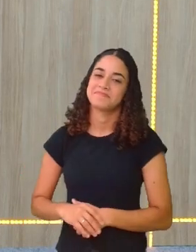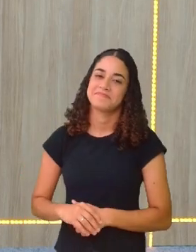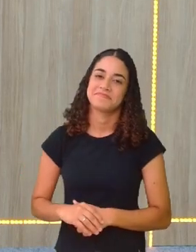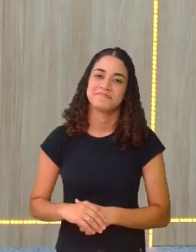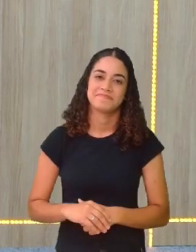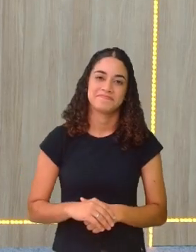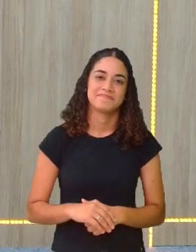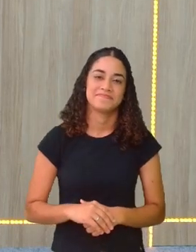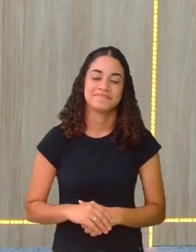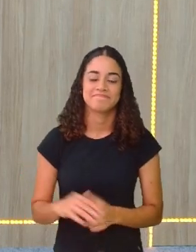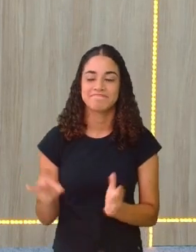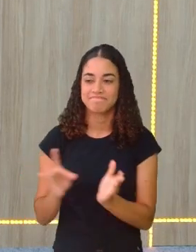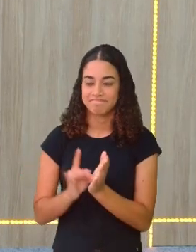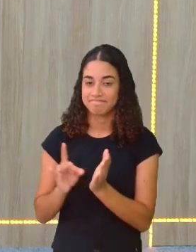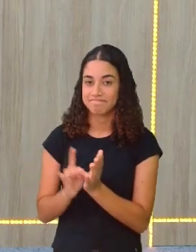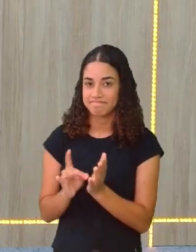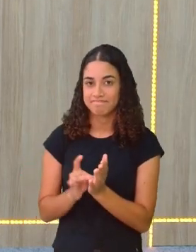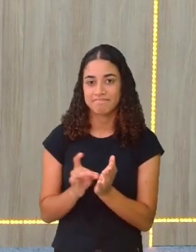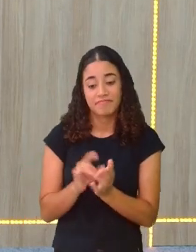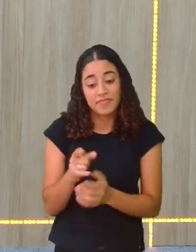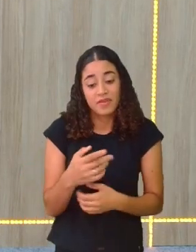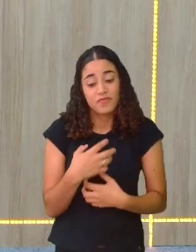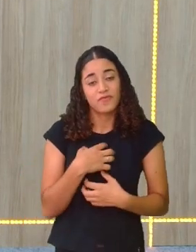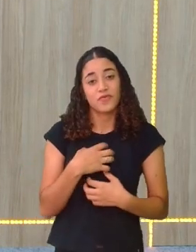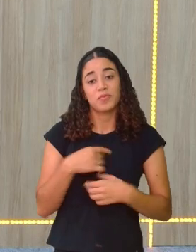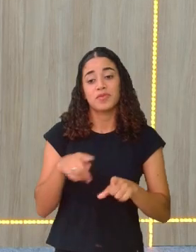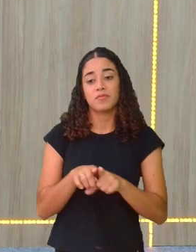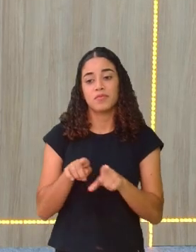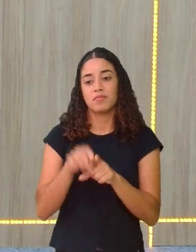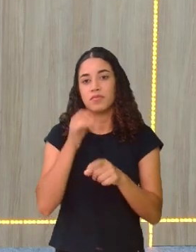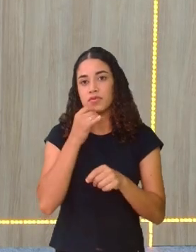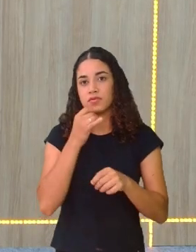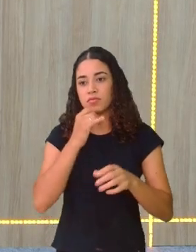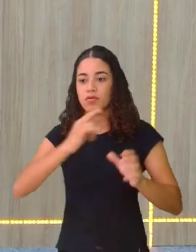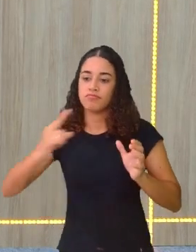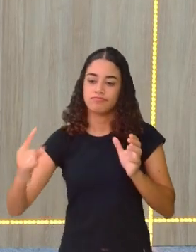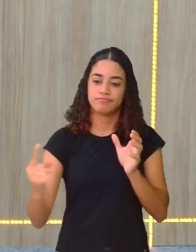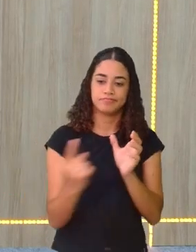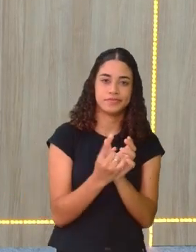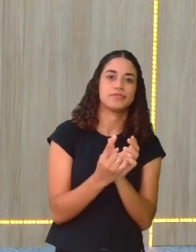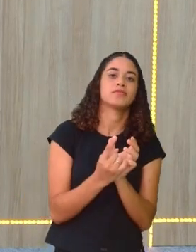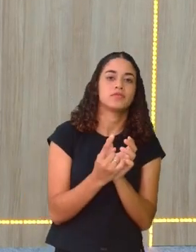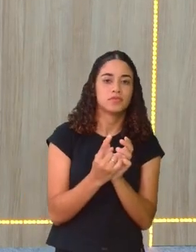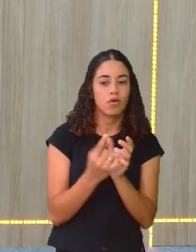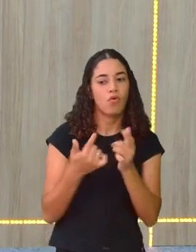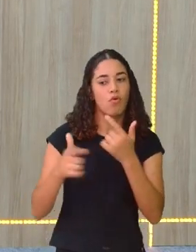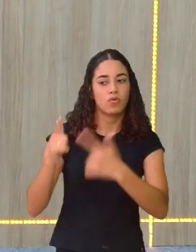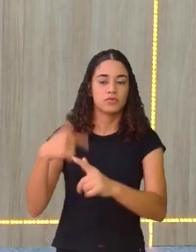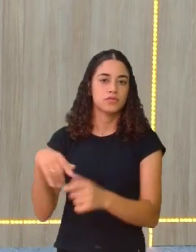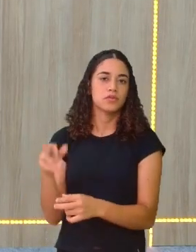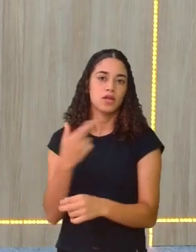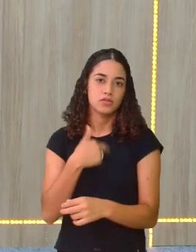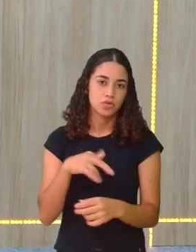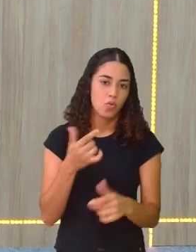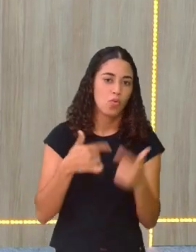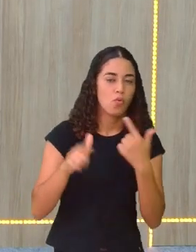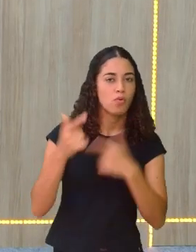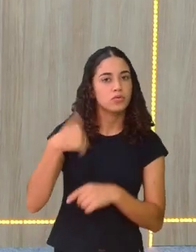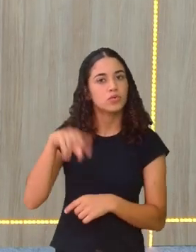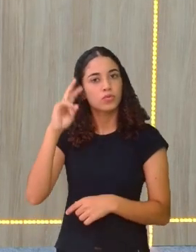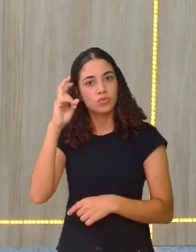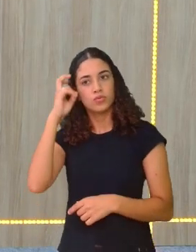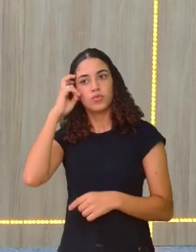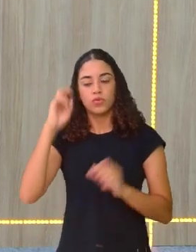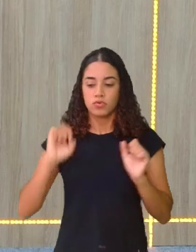cristão. Verdade. E isso era uma forma também de integrar elementos de outras religiosidades, de outras culturas, como forma